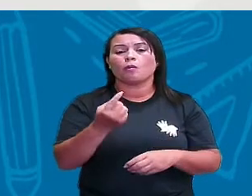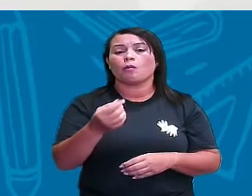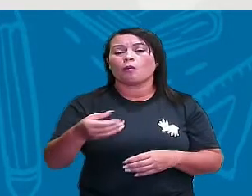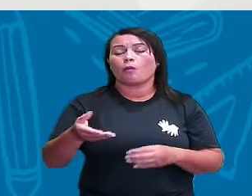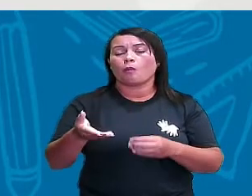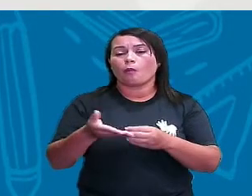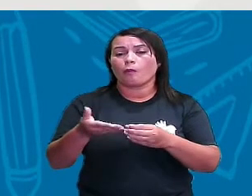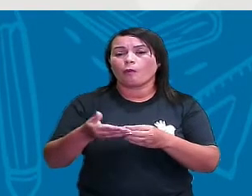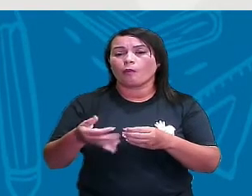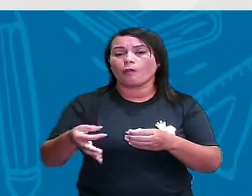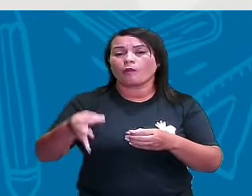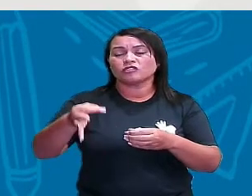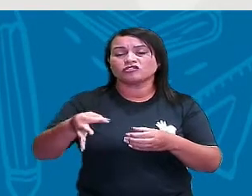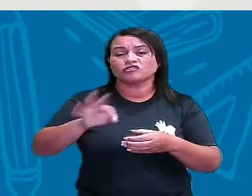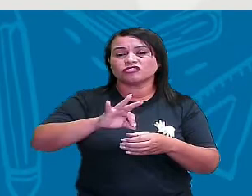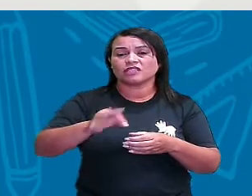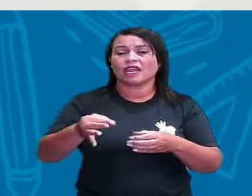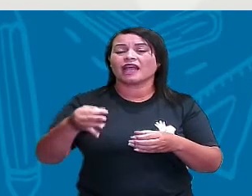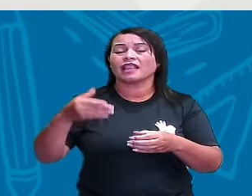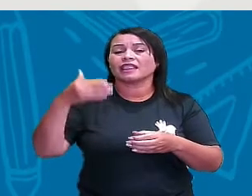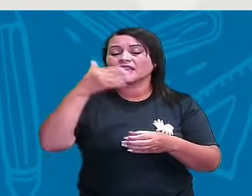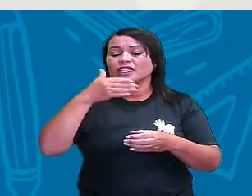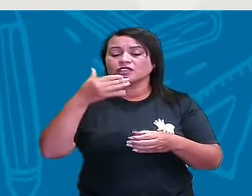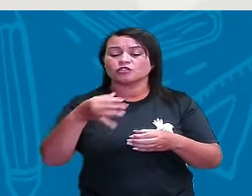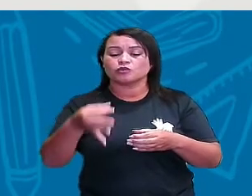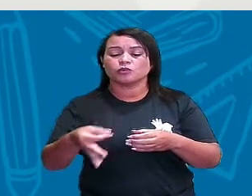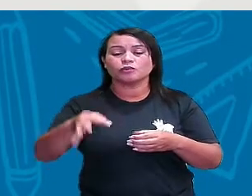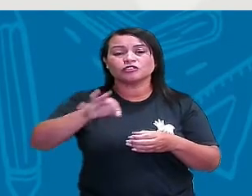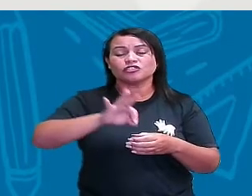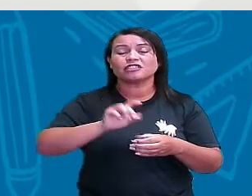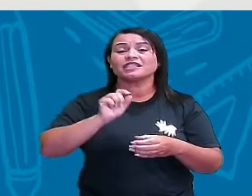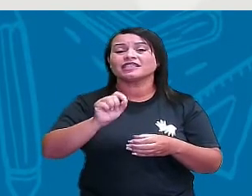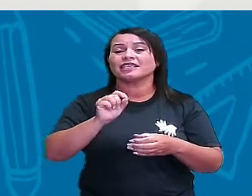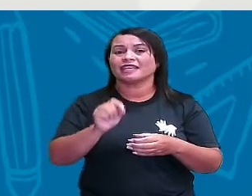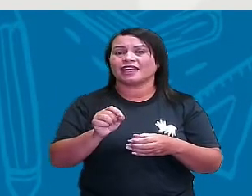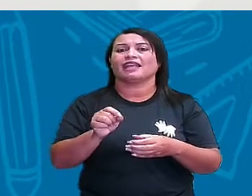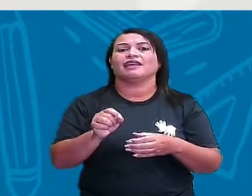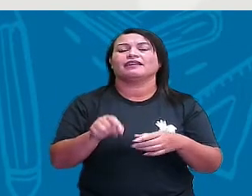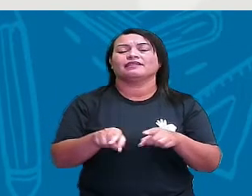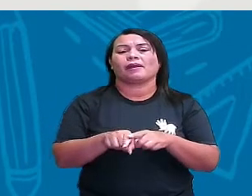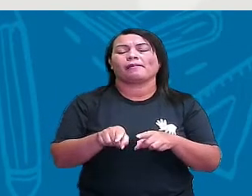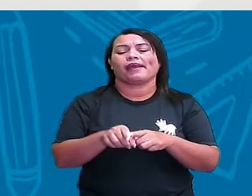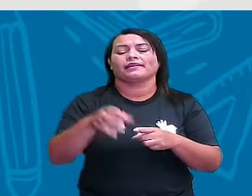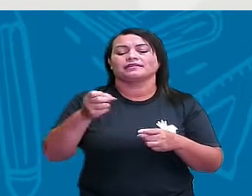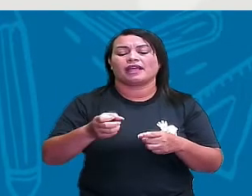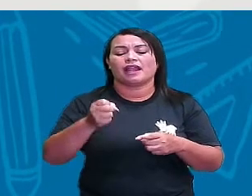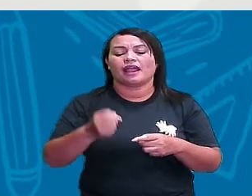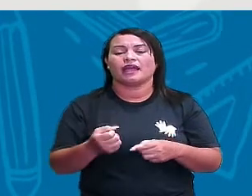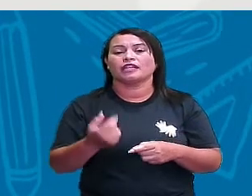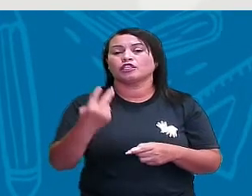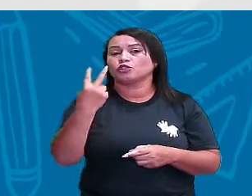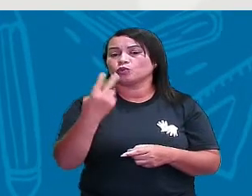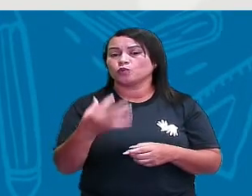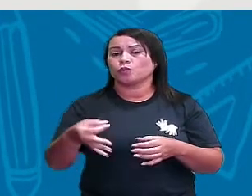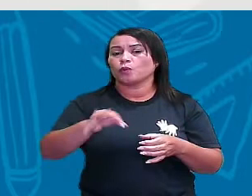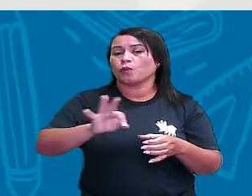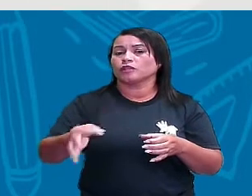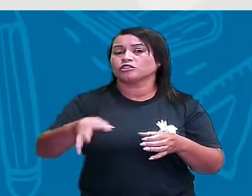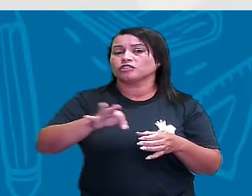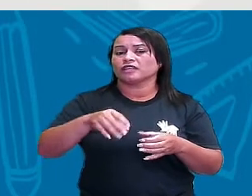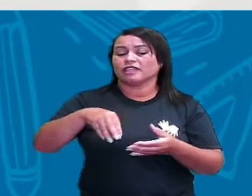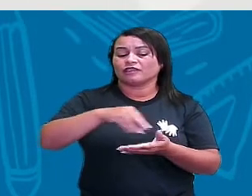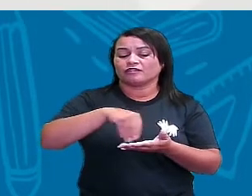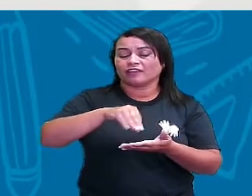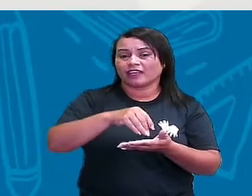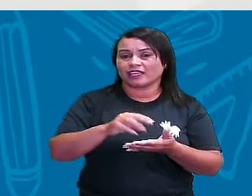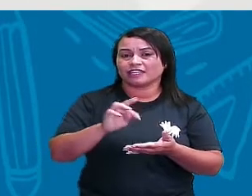açúcar, 1 xícara de chá de leite, 2,5 xícara de farinha de trigo, 1 colher de